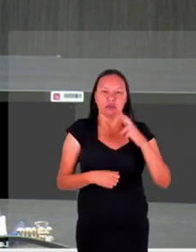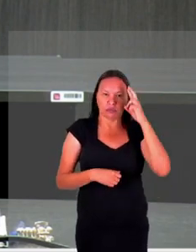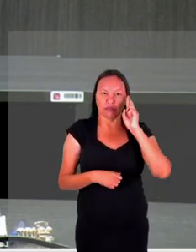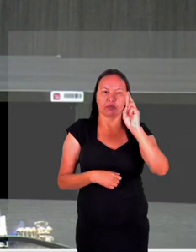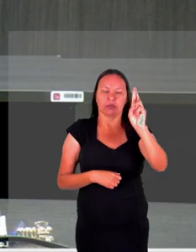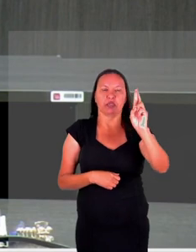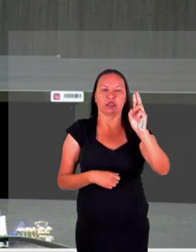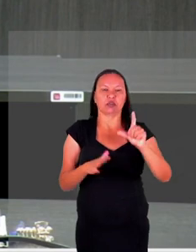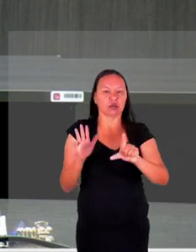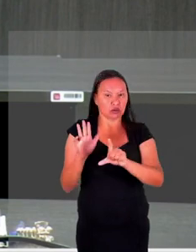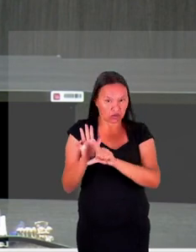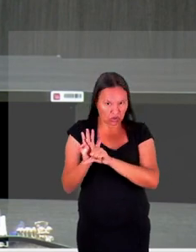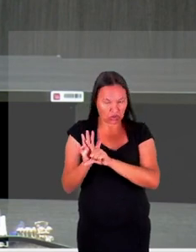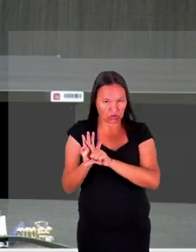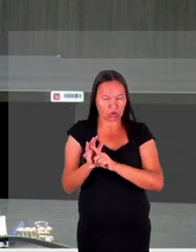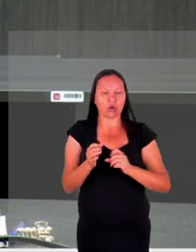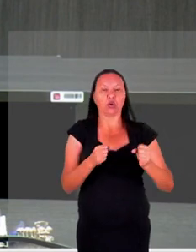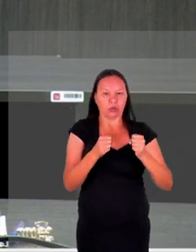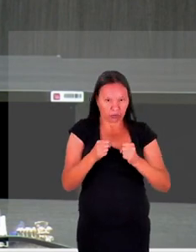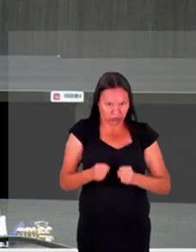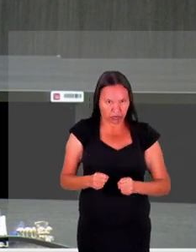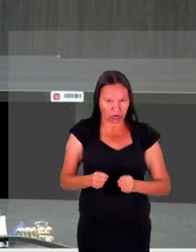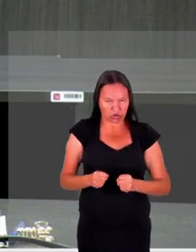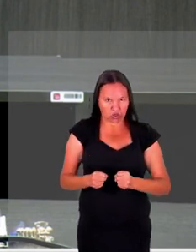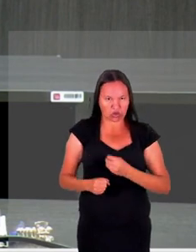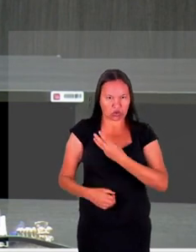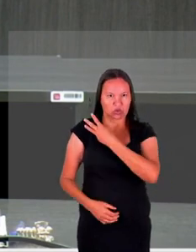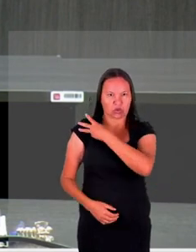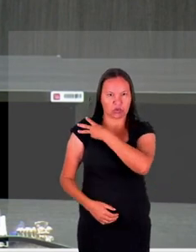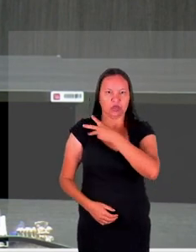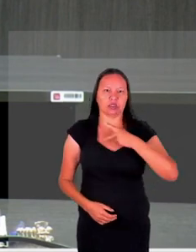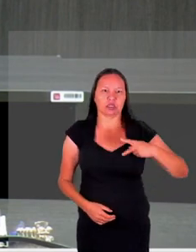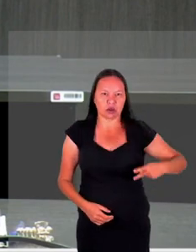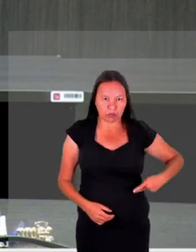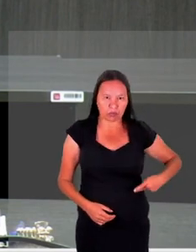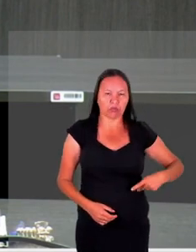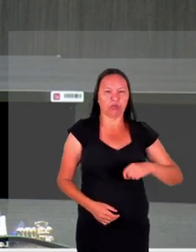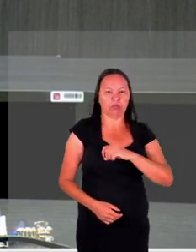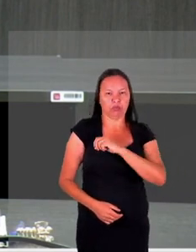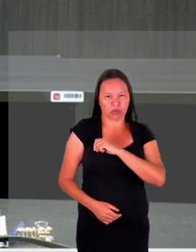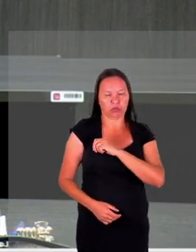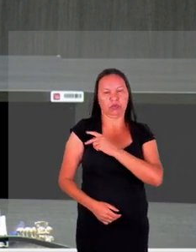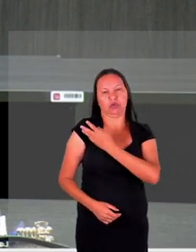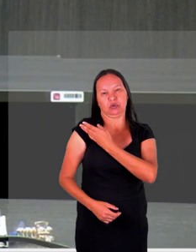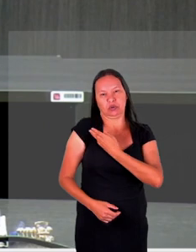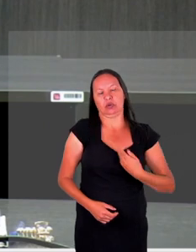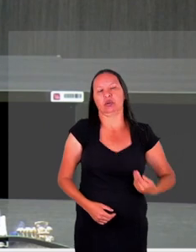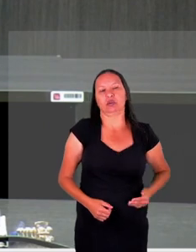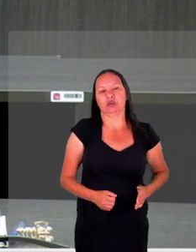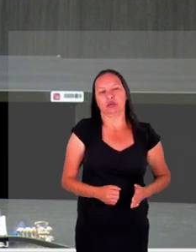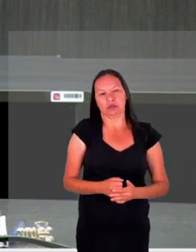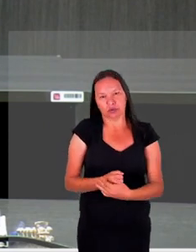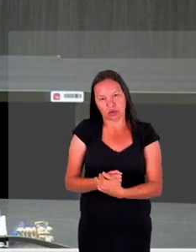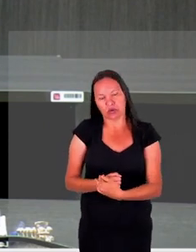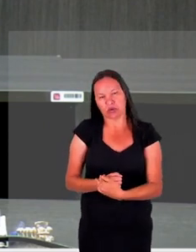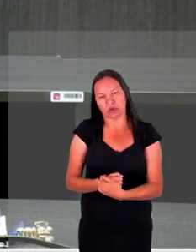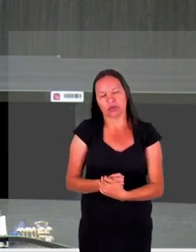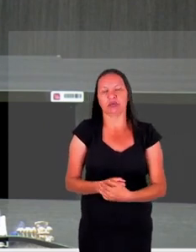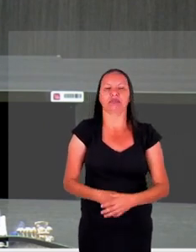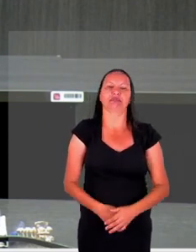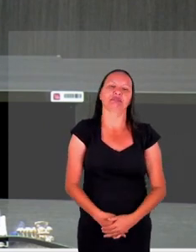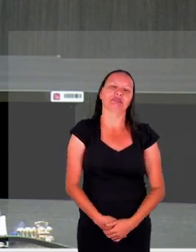saibam que podem contar com o Ministério Público para realizar esse papel de acolhimento então eu tenho